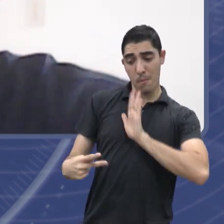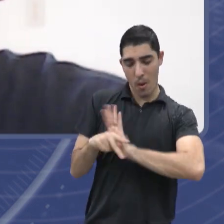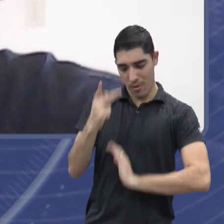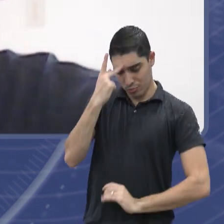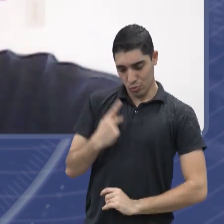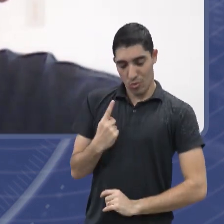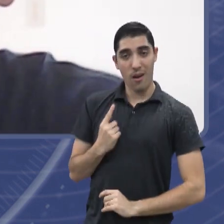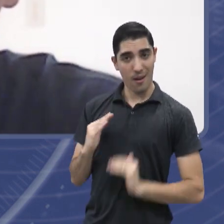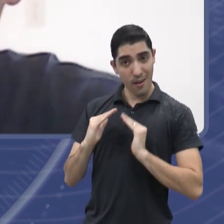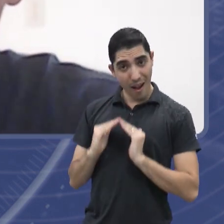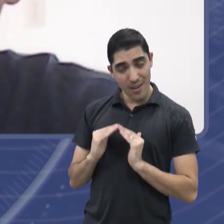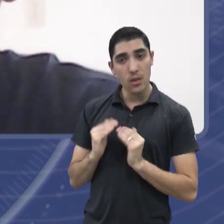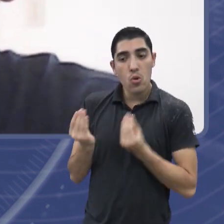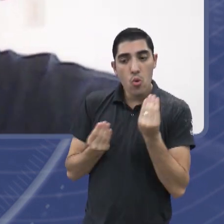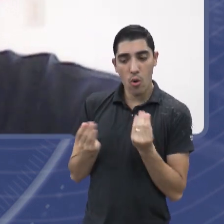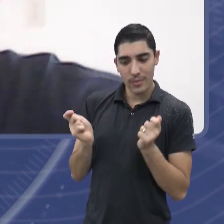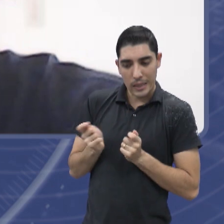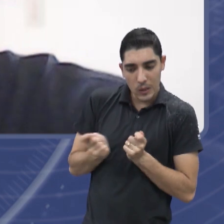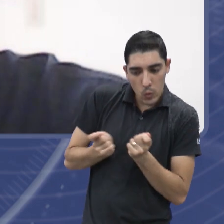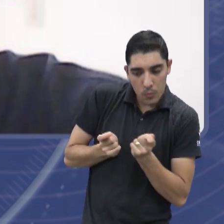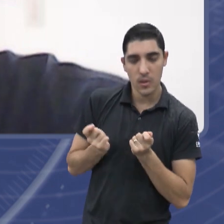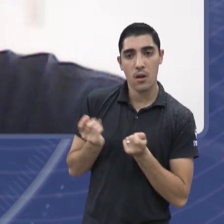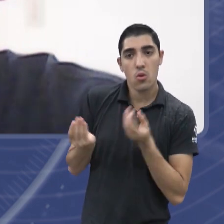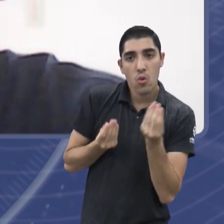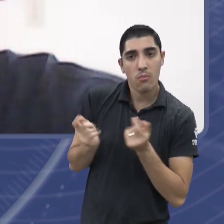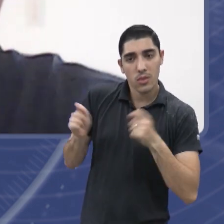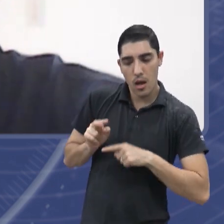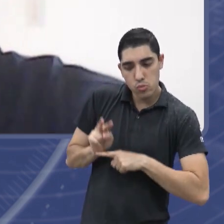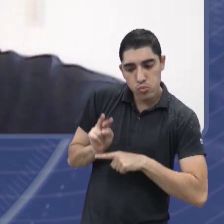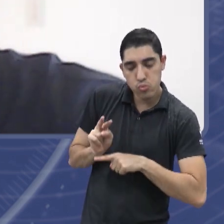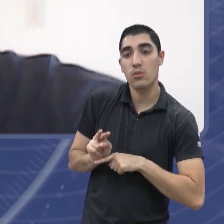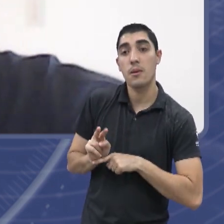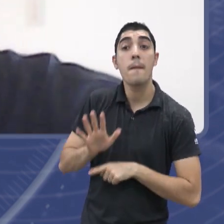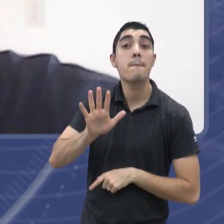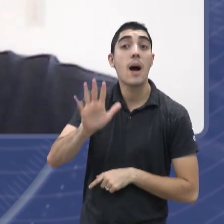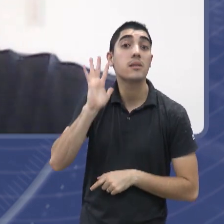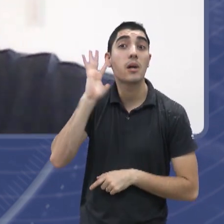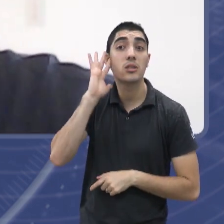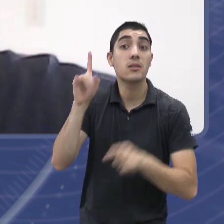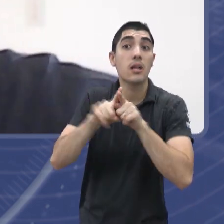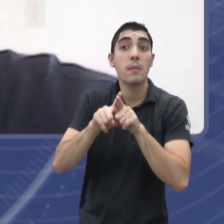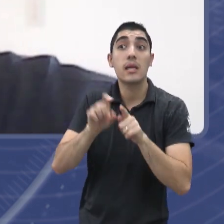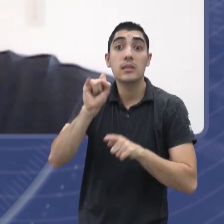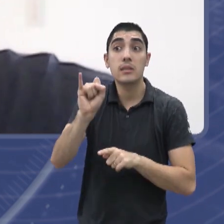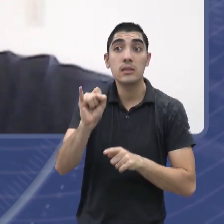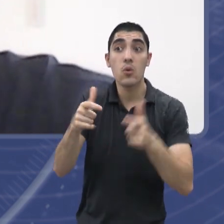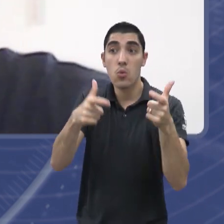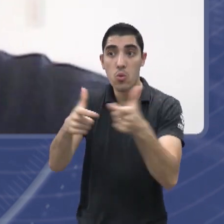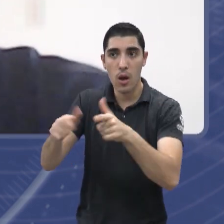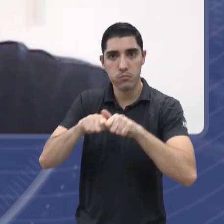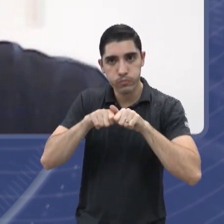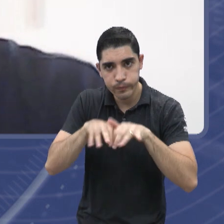consumo consciente da energia, que é muito importante, mas também quando a gente pensa na geração e na distribuição, né. Então, necessário